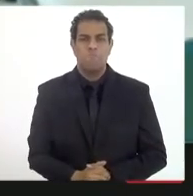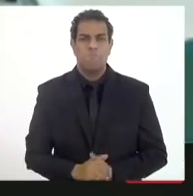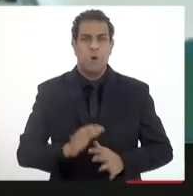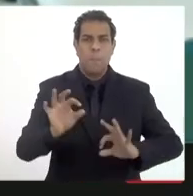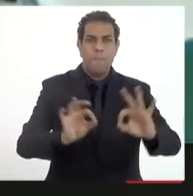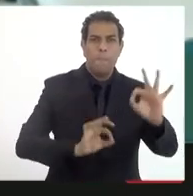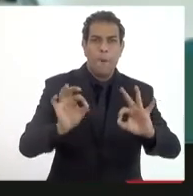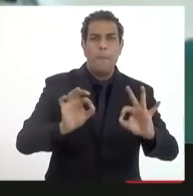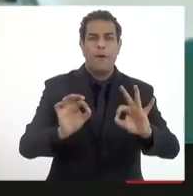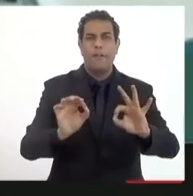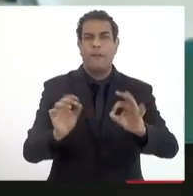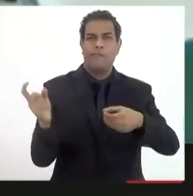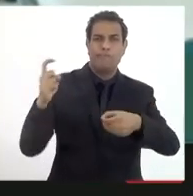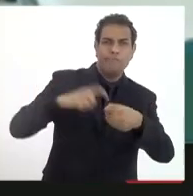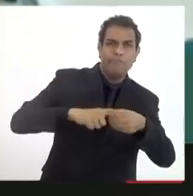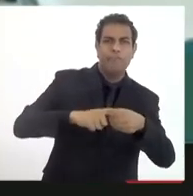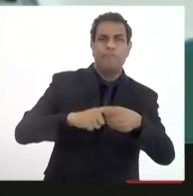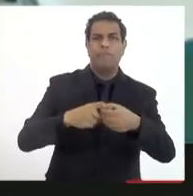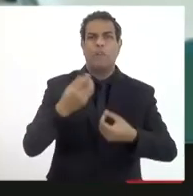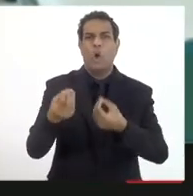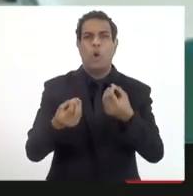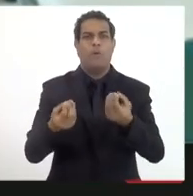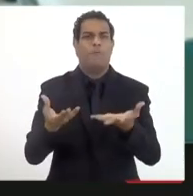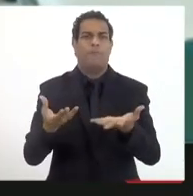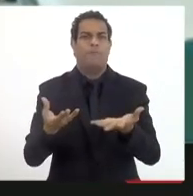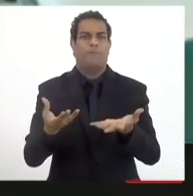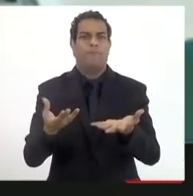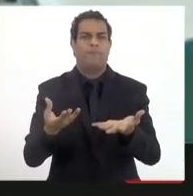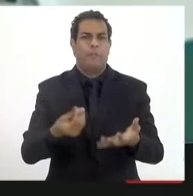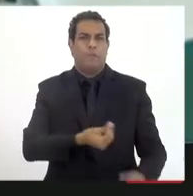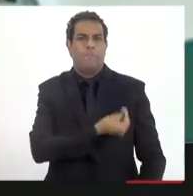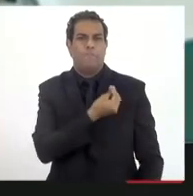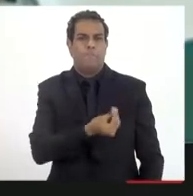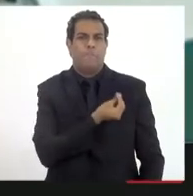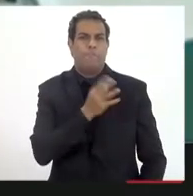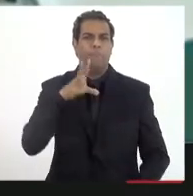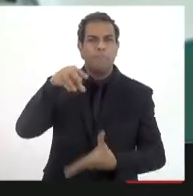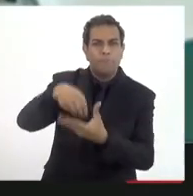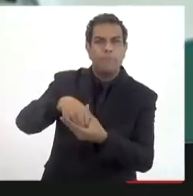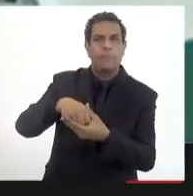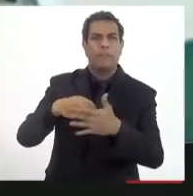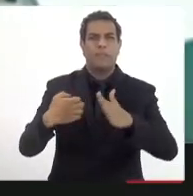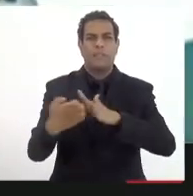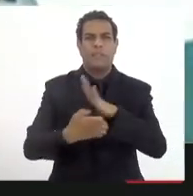projetos com retorno, tipo crédito, tipo participação no capital das empresas,